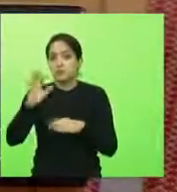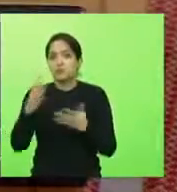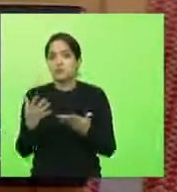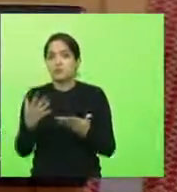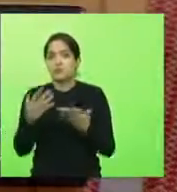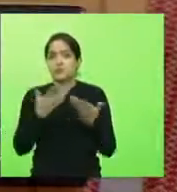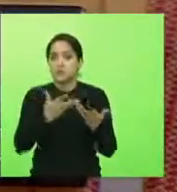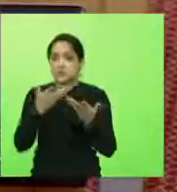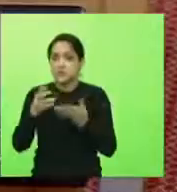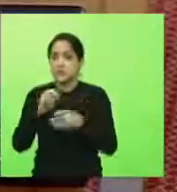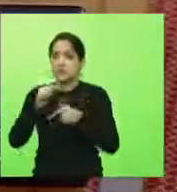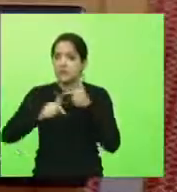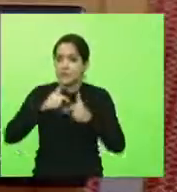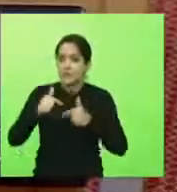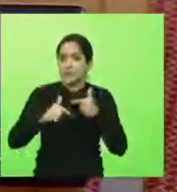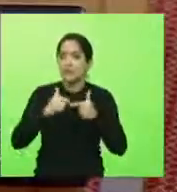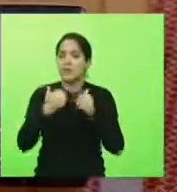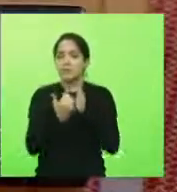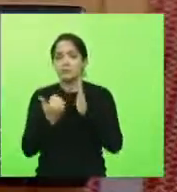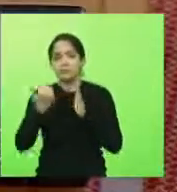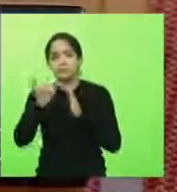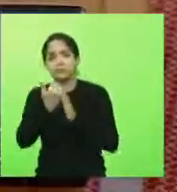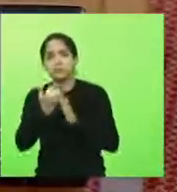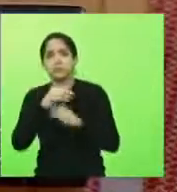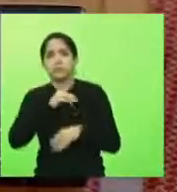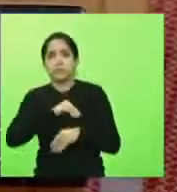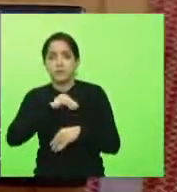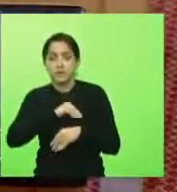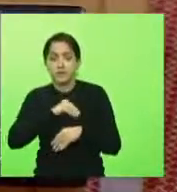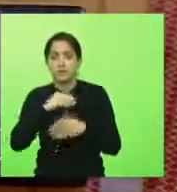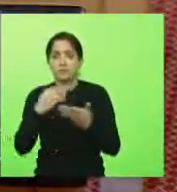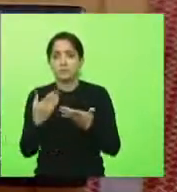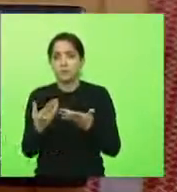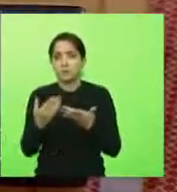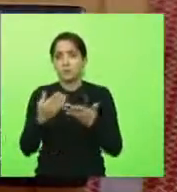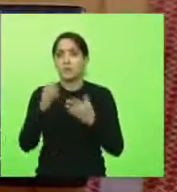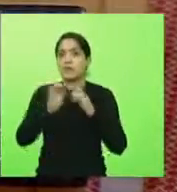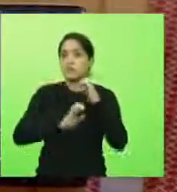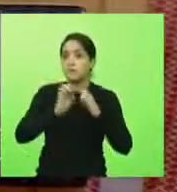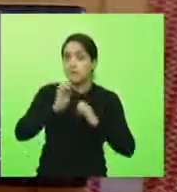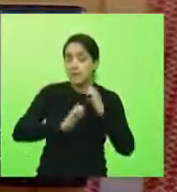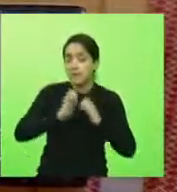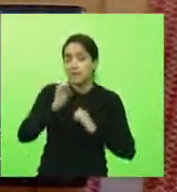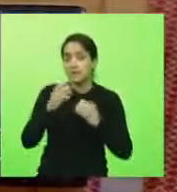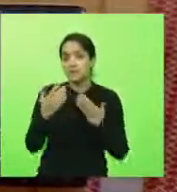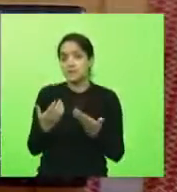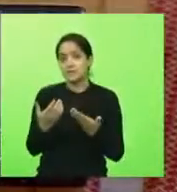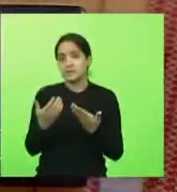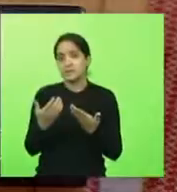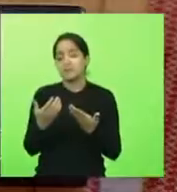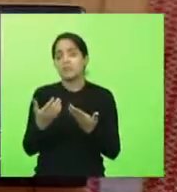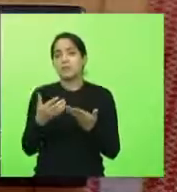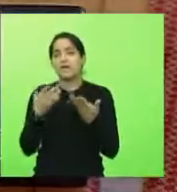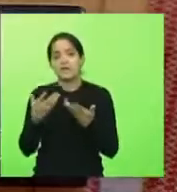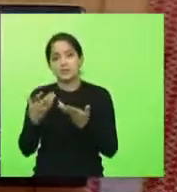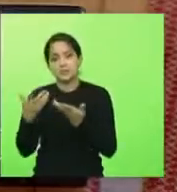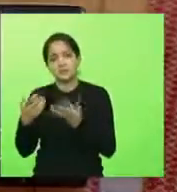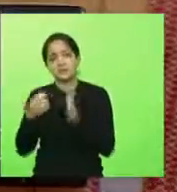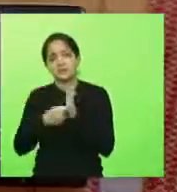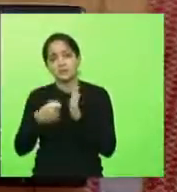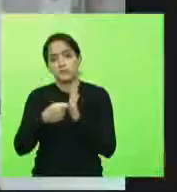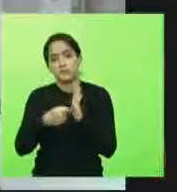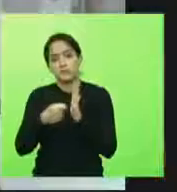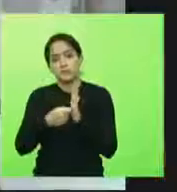emprego, nós queremos a geração de renda, a instalação de empresas no nosso Estado e é isso que nós vamos lutar.